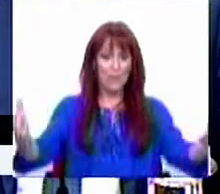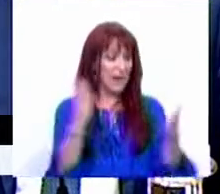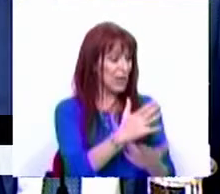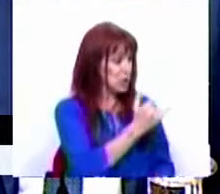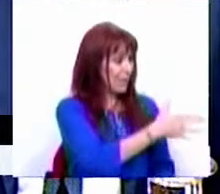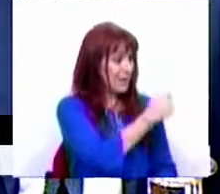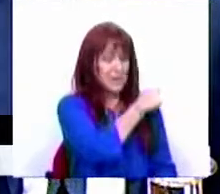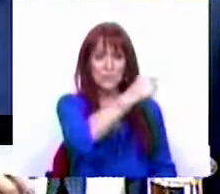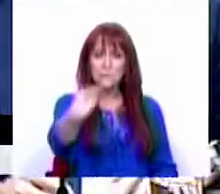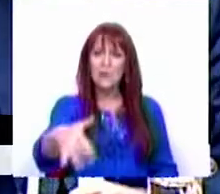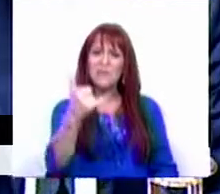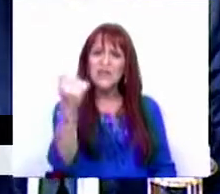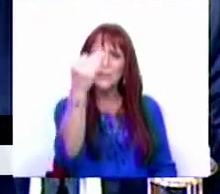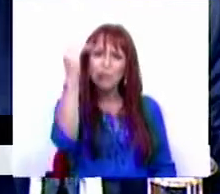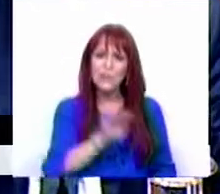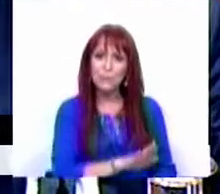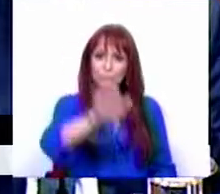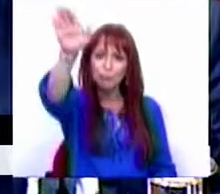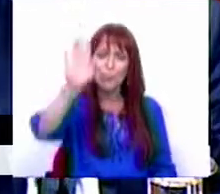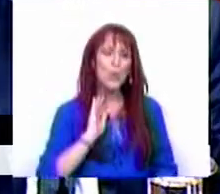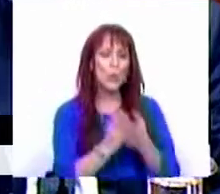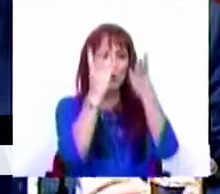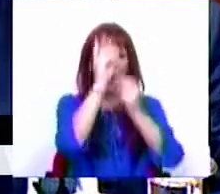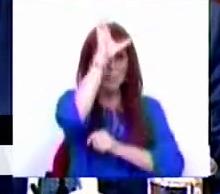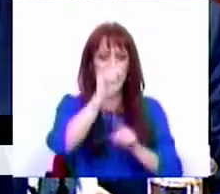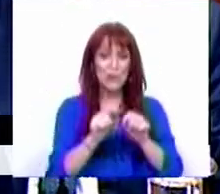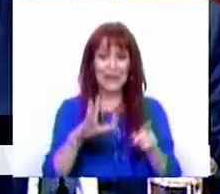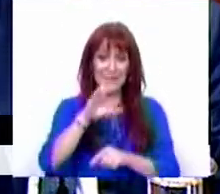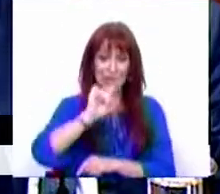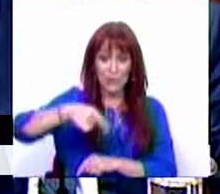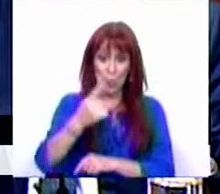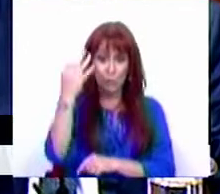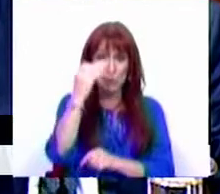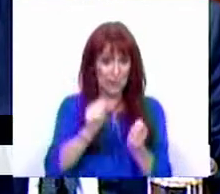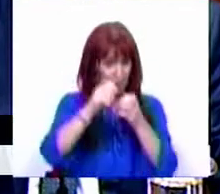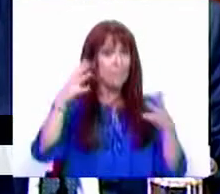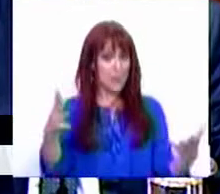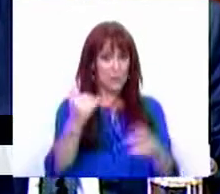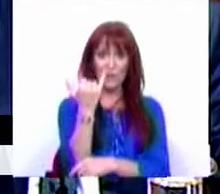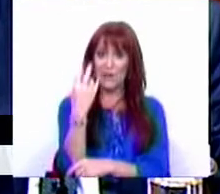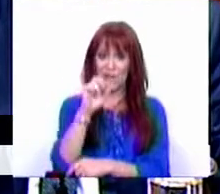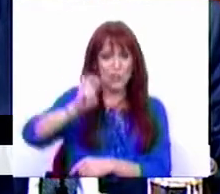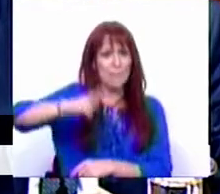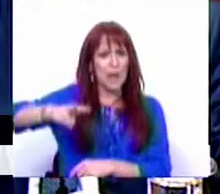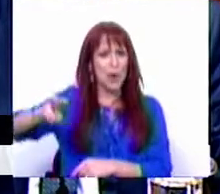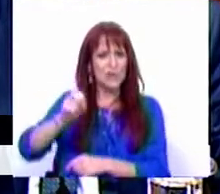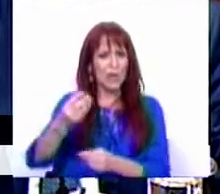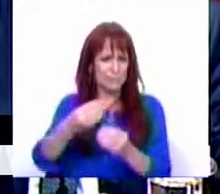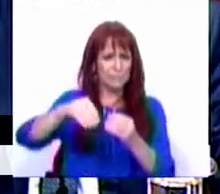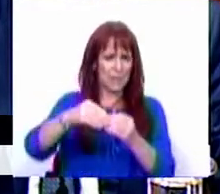2015, 25%, só no último Orçamento de Estado, 10,1%, 23 milhões de euros.